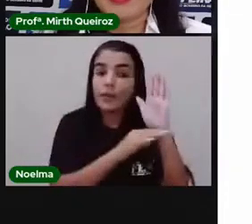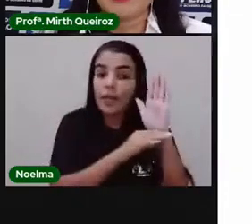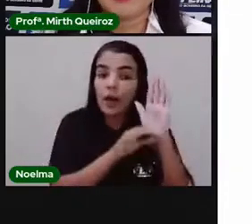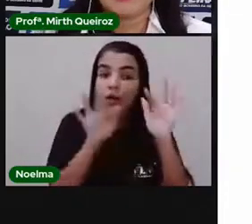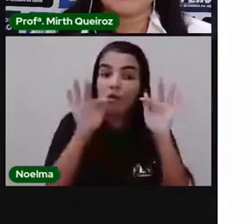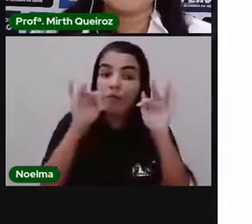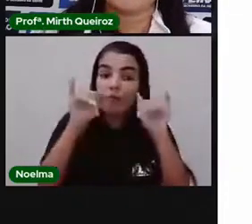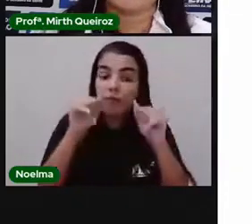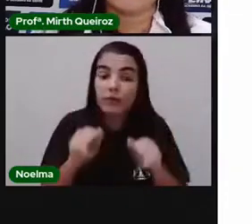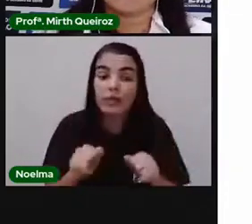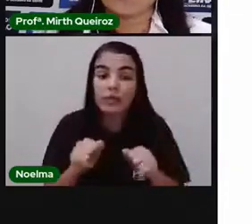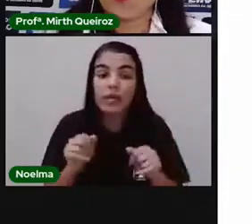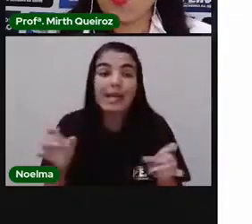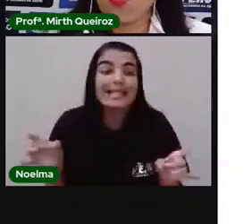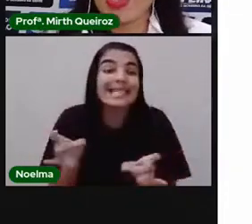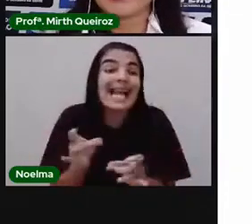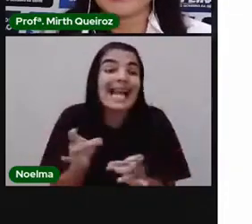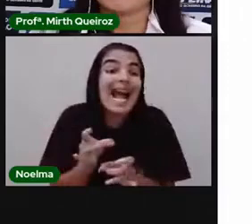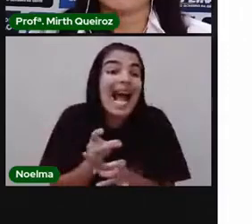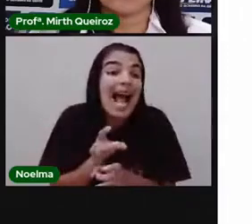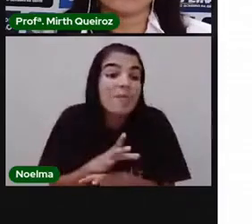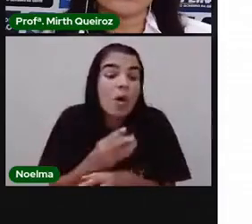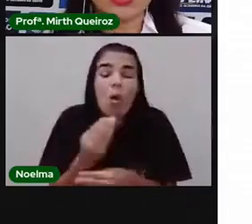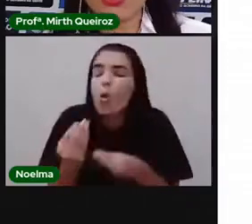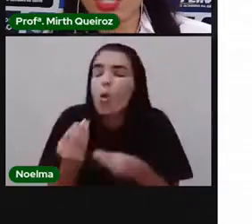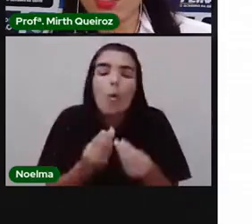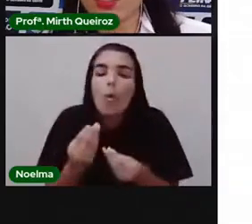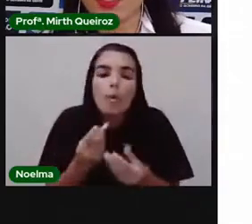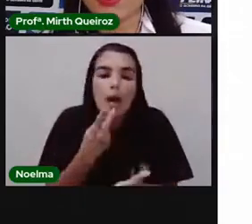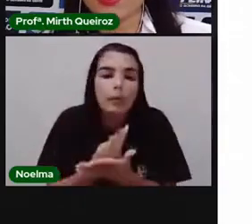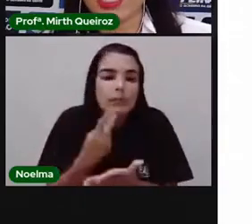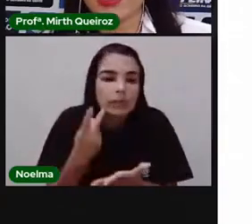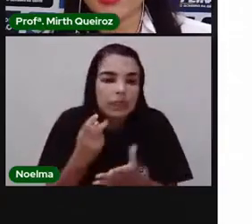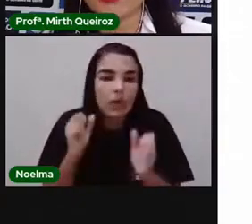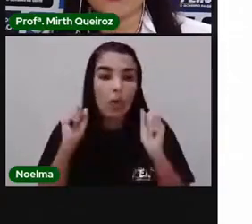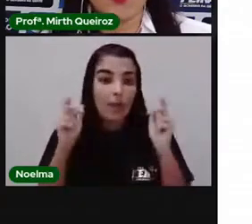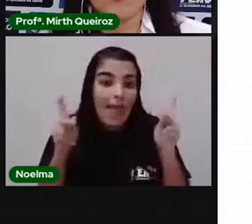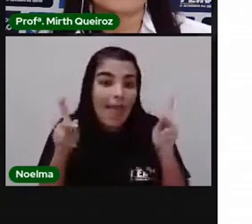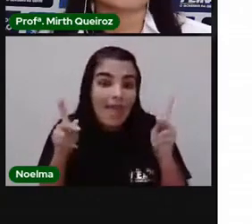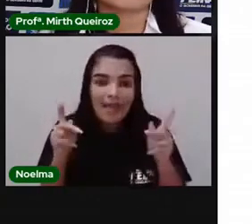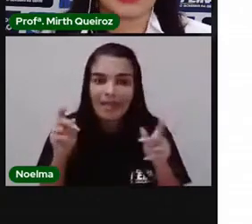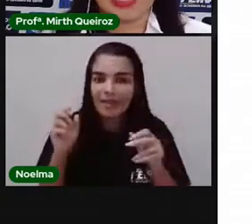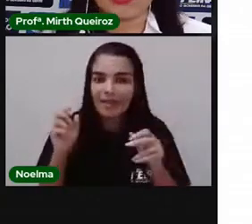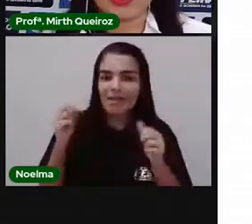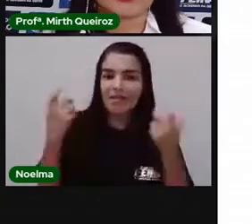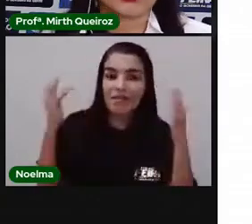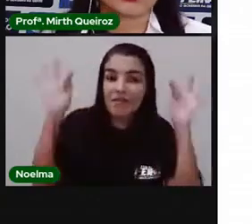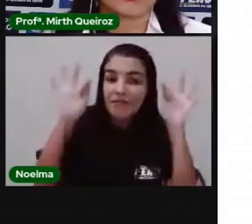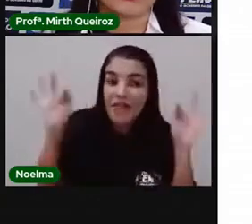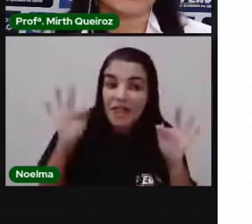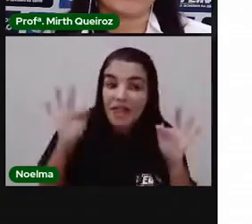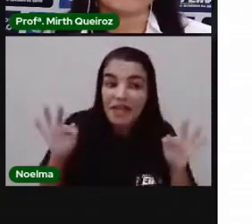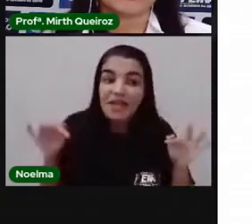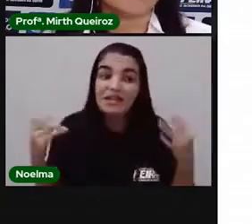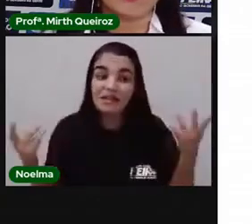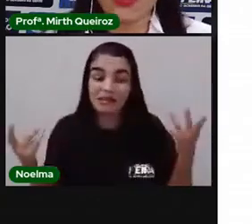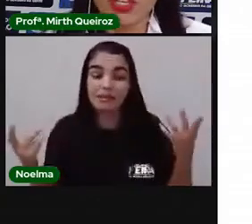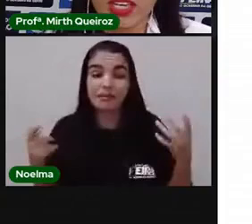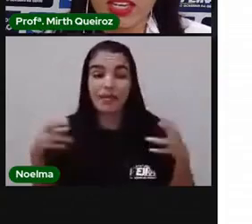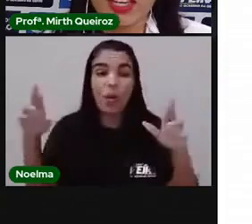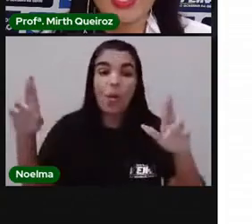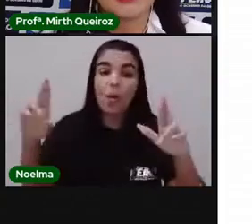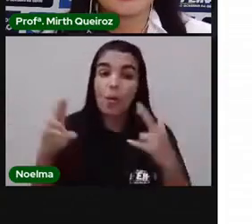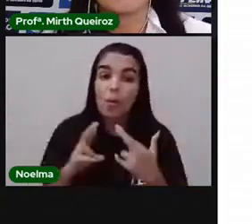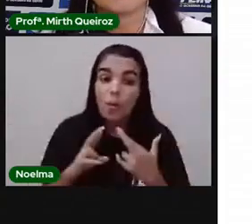é a que conclusão chegou esse personagem? Qual o resultado dessa história? O resultado